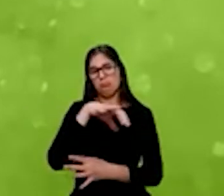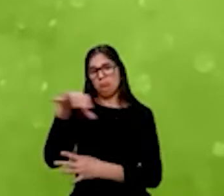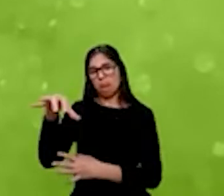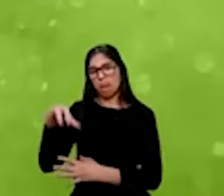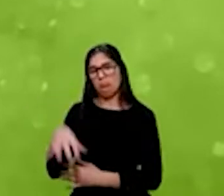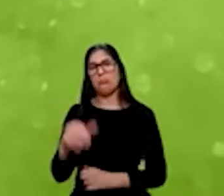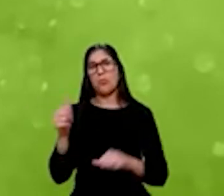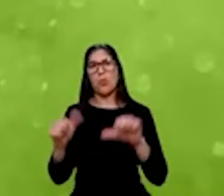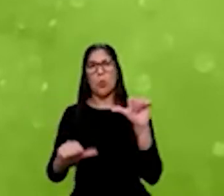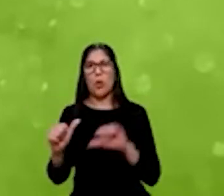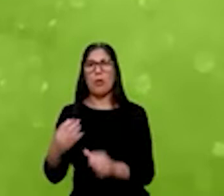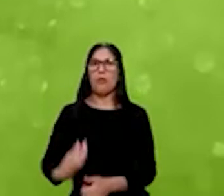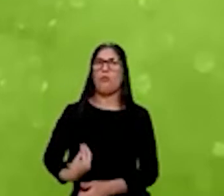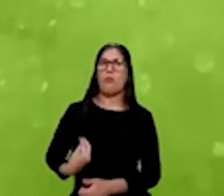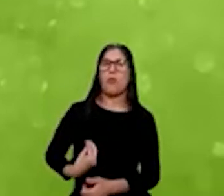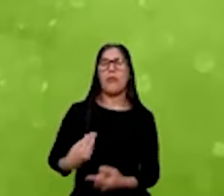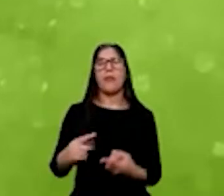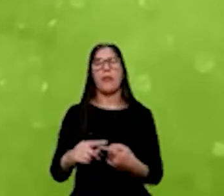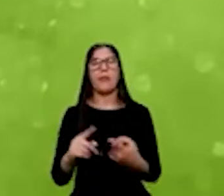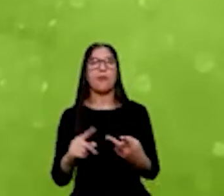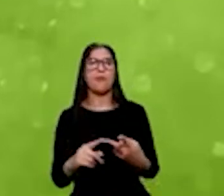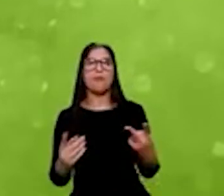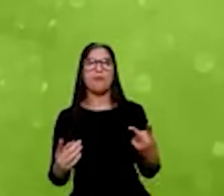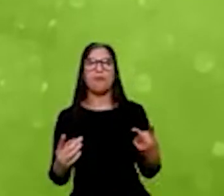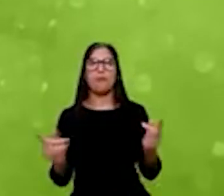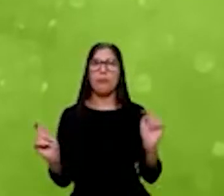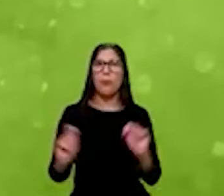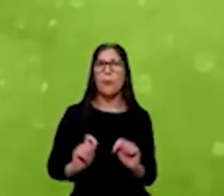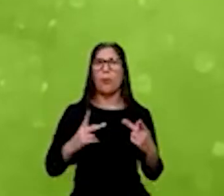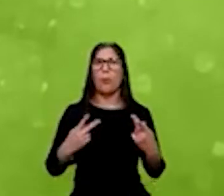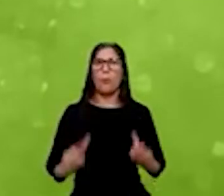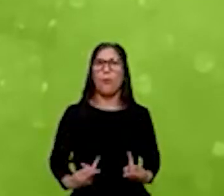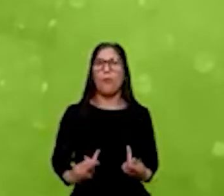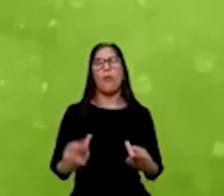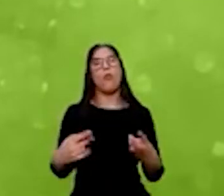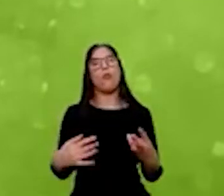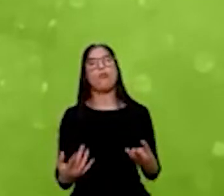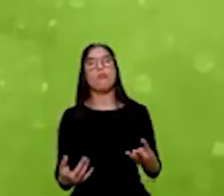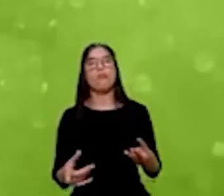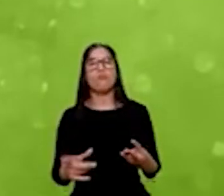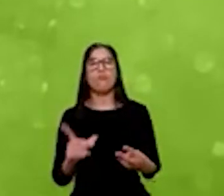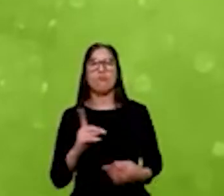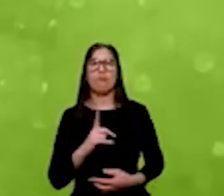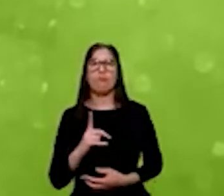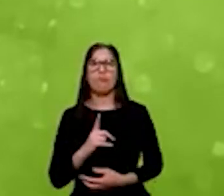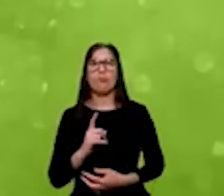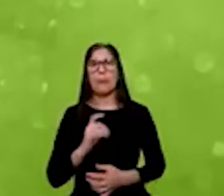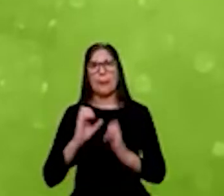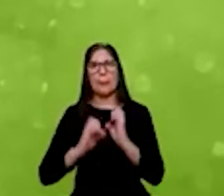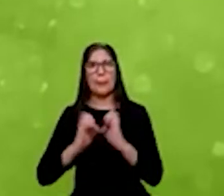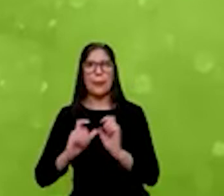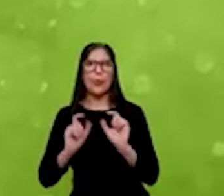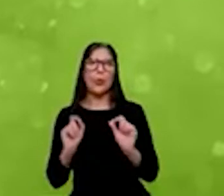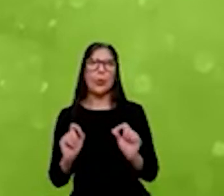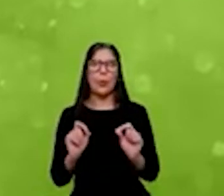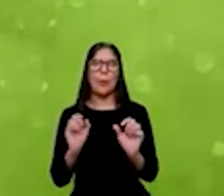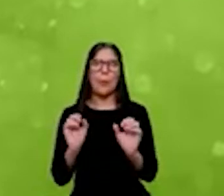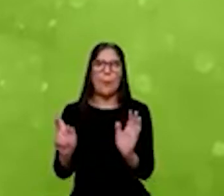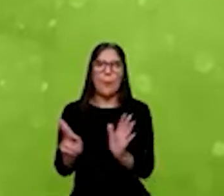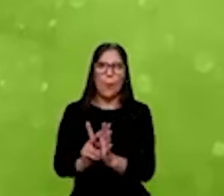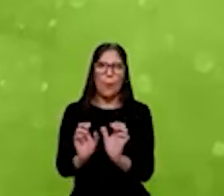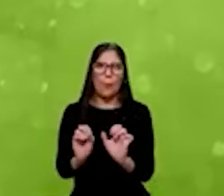de vida, potencial humano, que se traduz em empresas de educação e